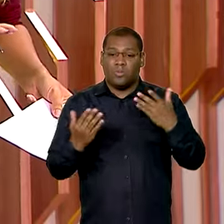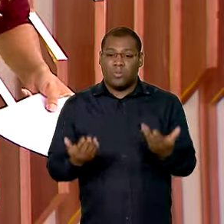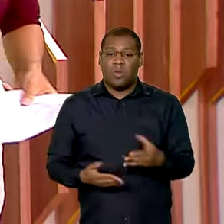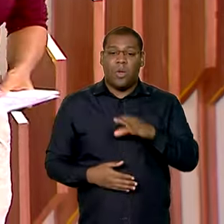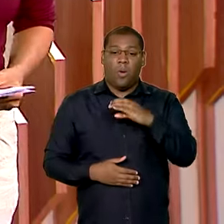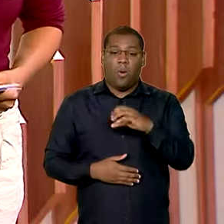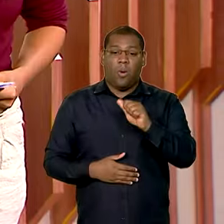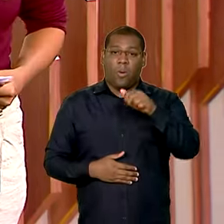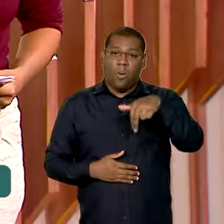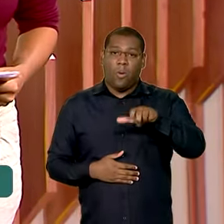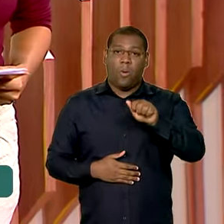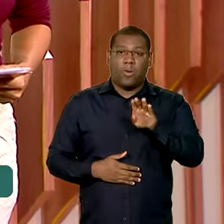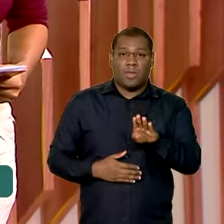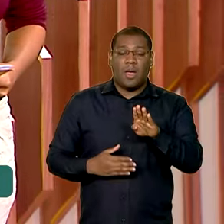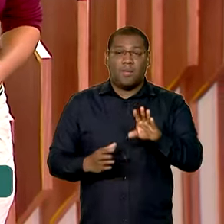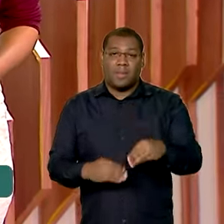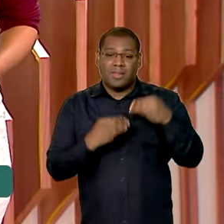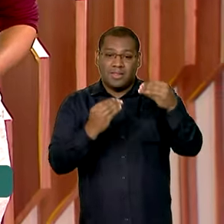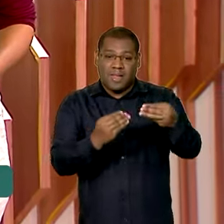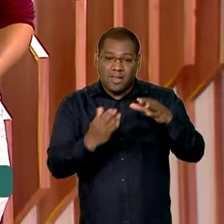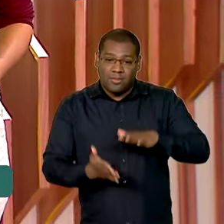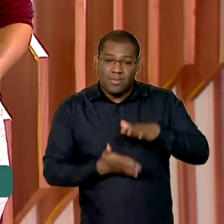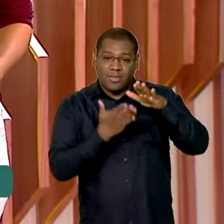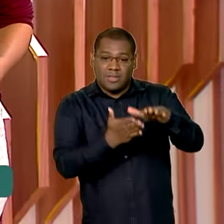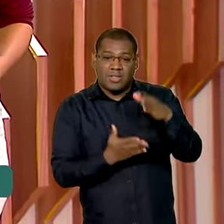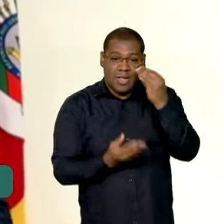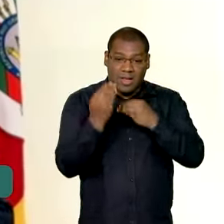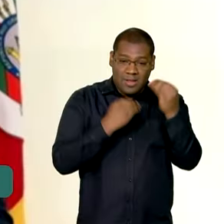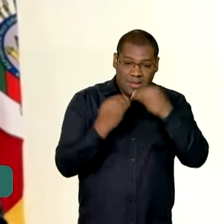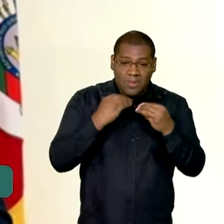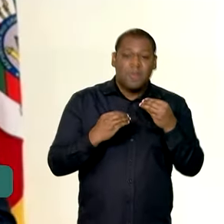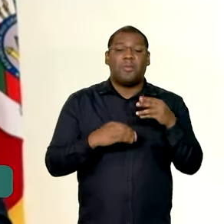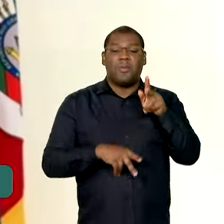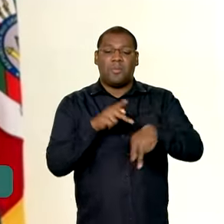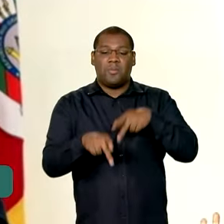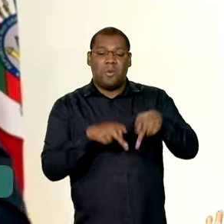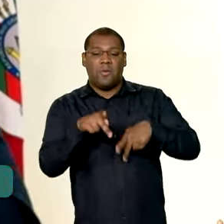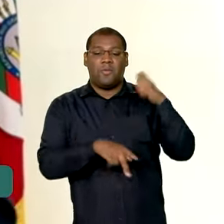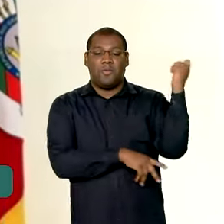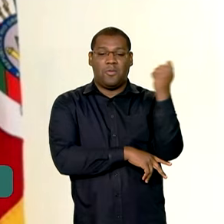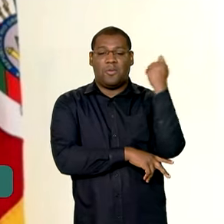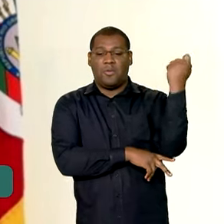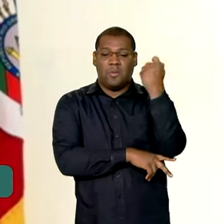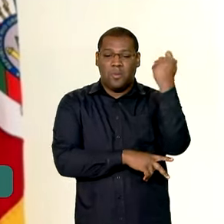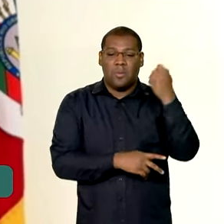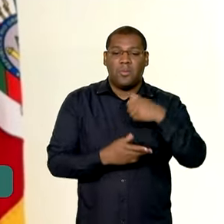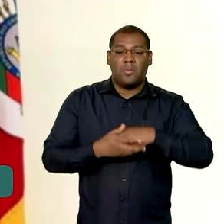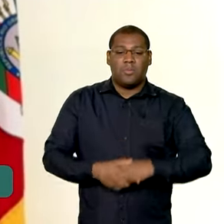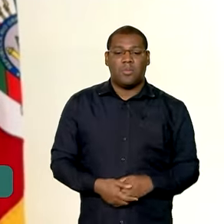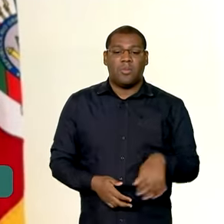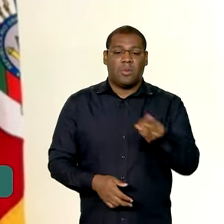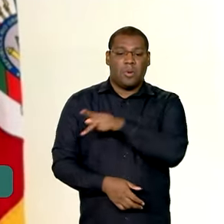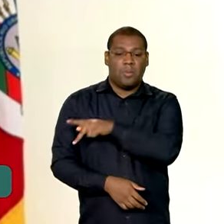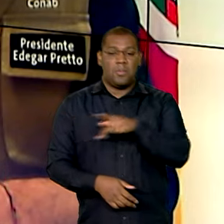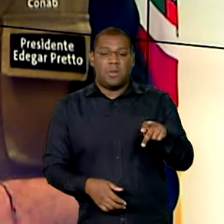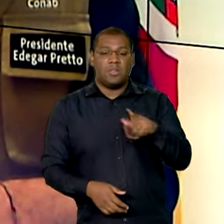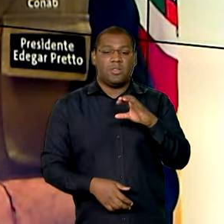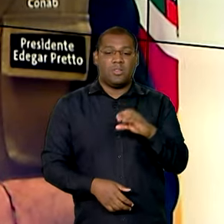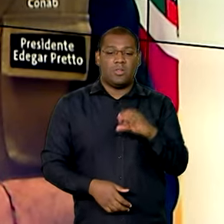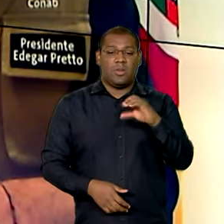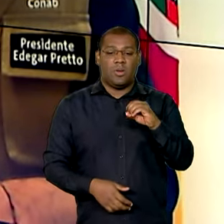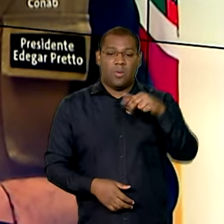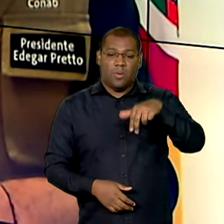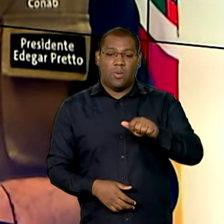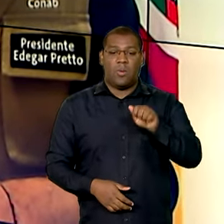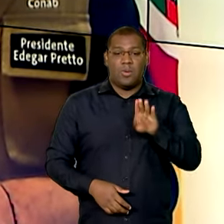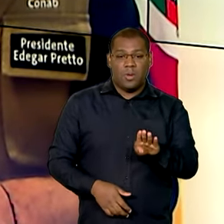Conab já estão chegando para a população gaúcha. A informação foi repassada pelo presidente da Conab. Em